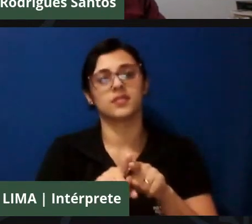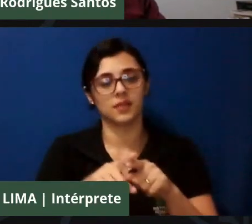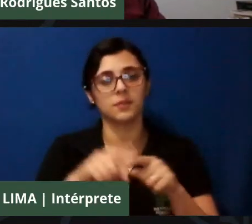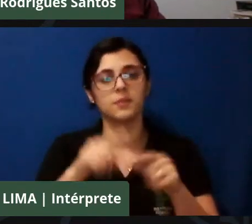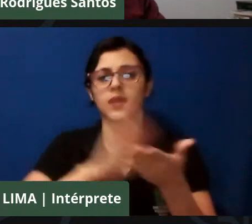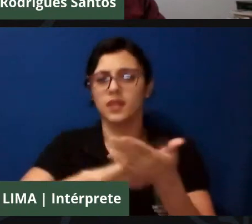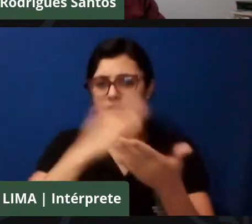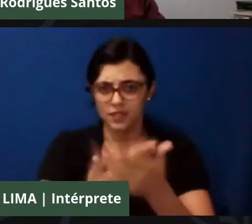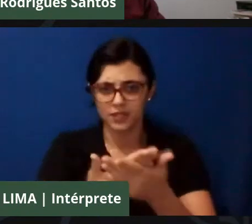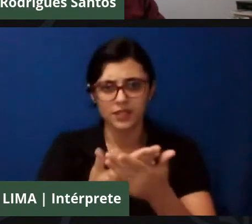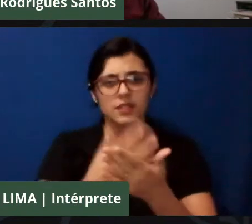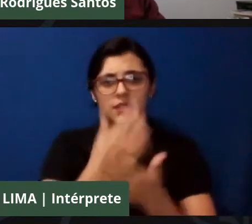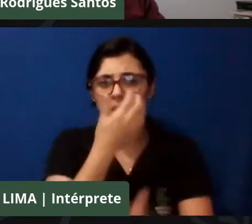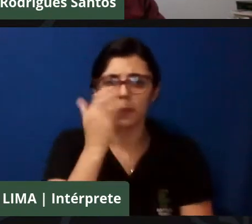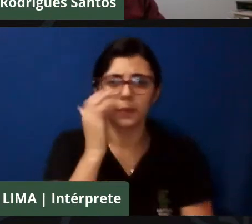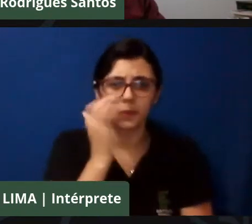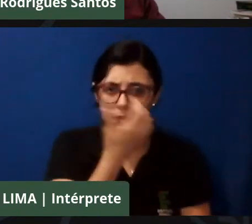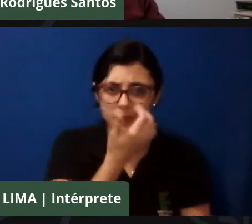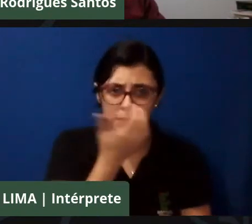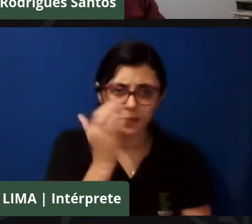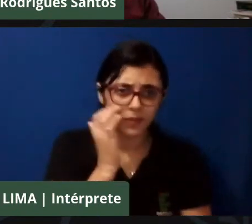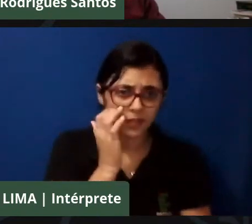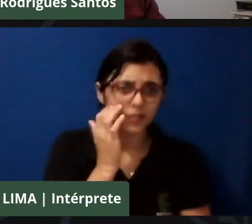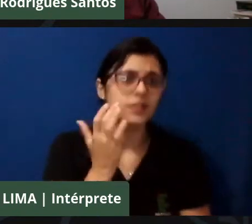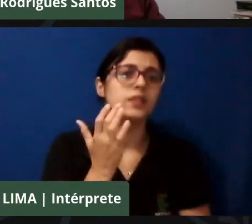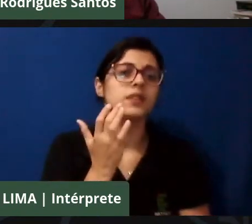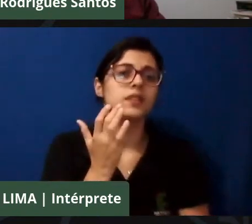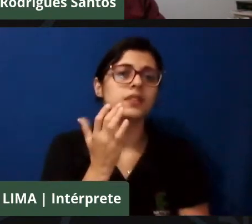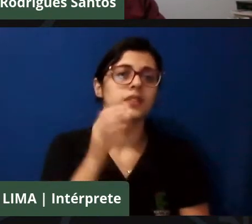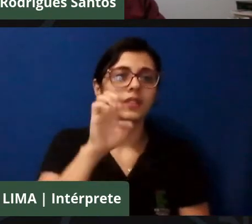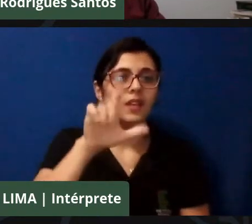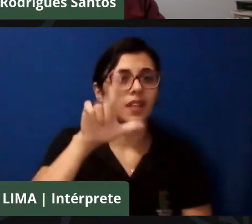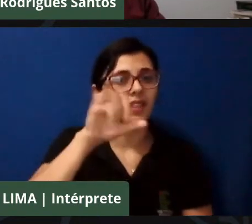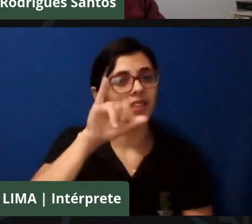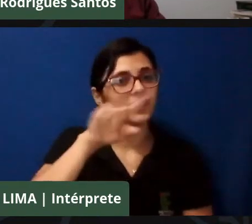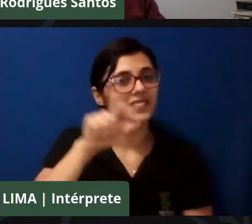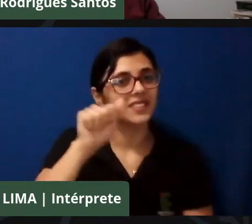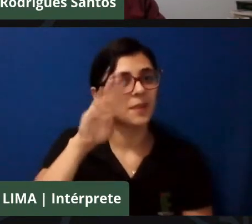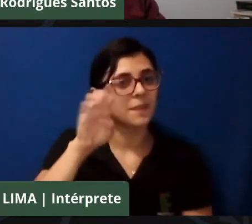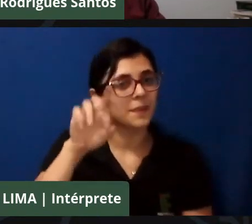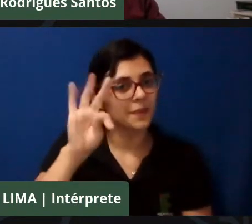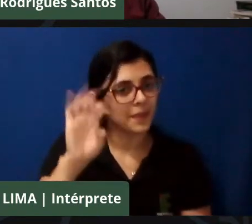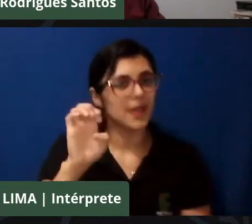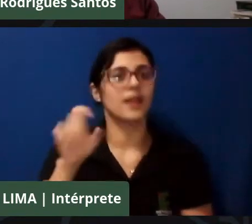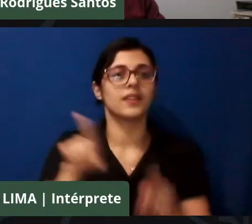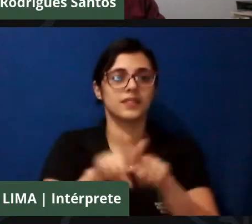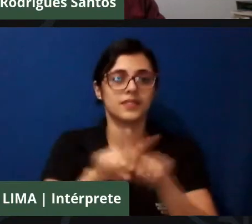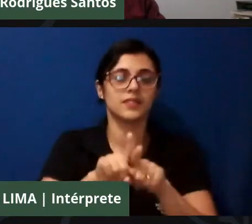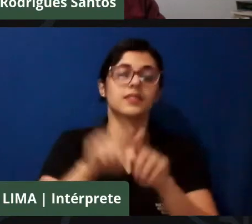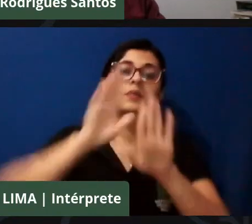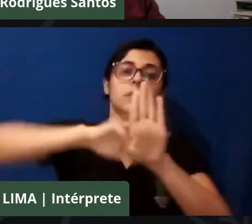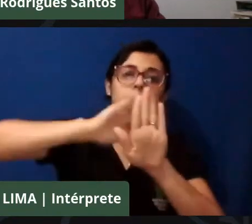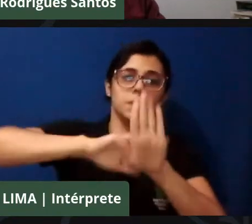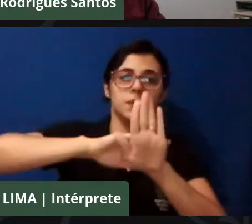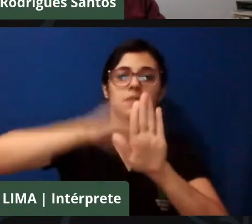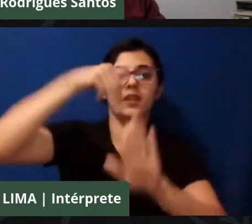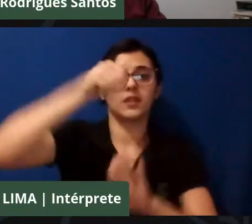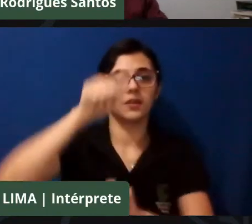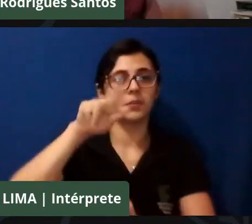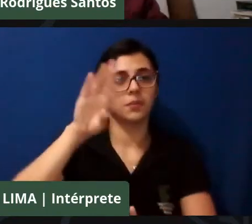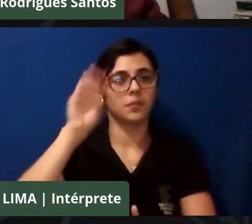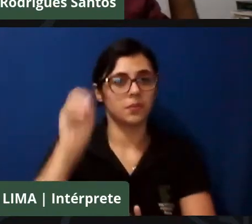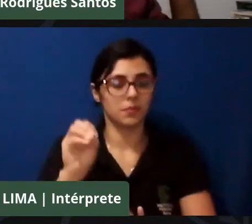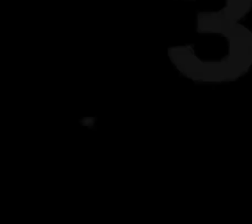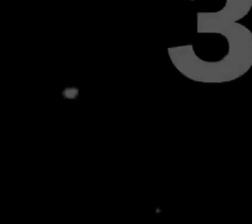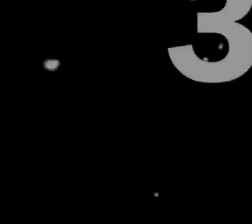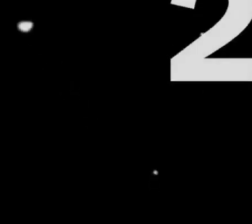Normando, professor Marcos Reis aí no suporte, nos bastidores, que garantiu o sucesso aí da nossa atividade. Grande abraço a todos e todas.